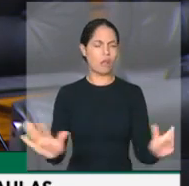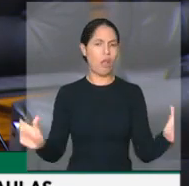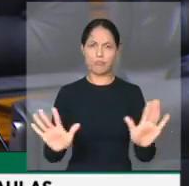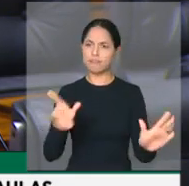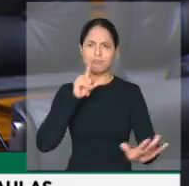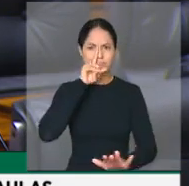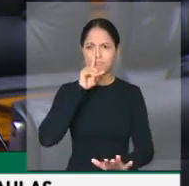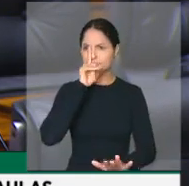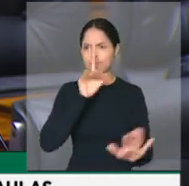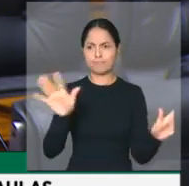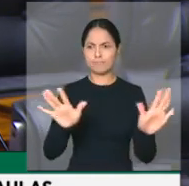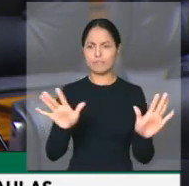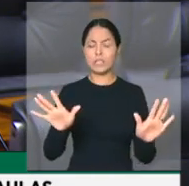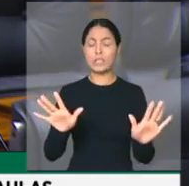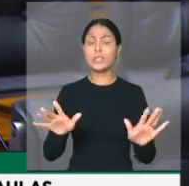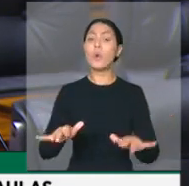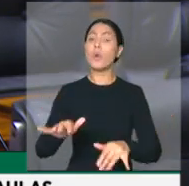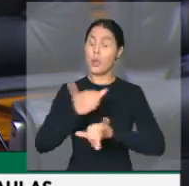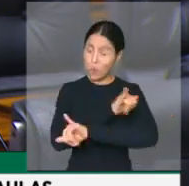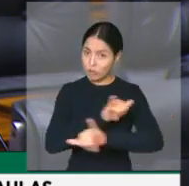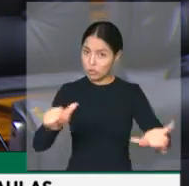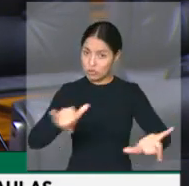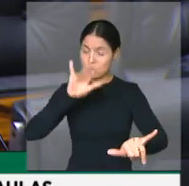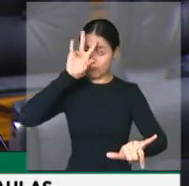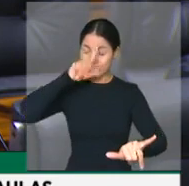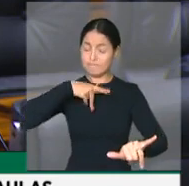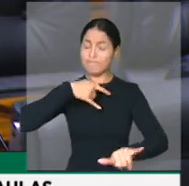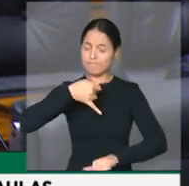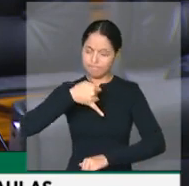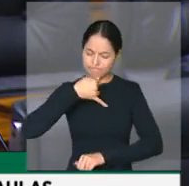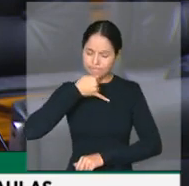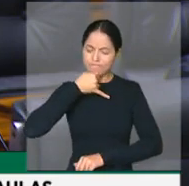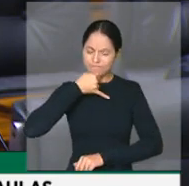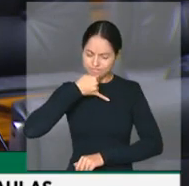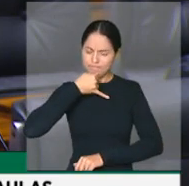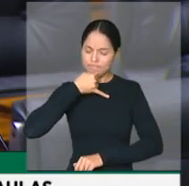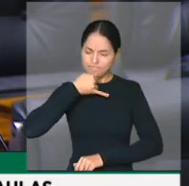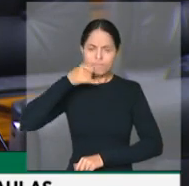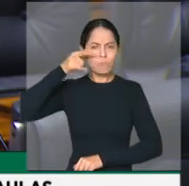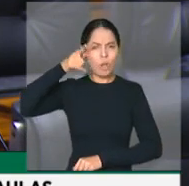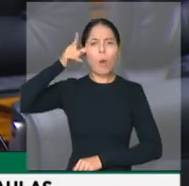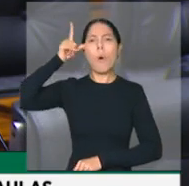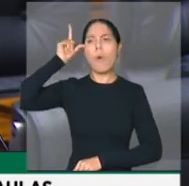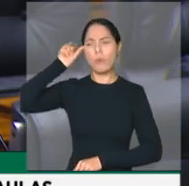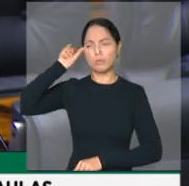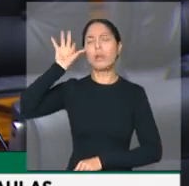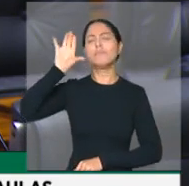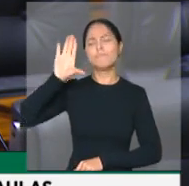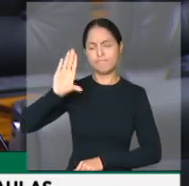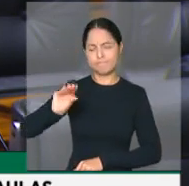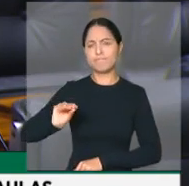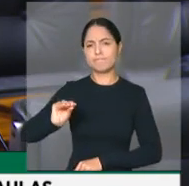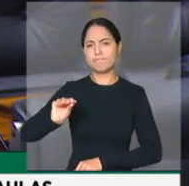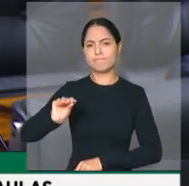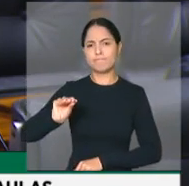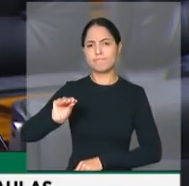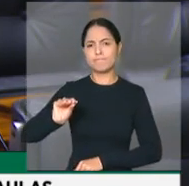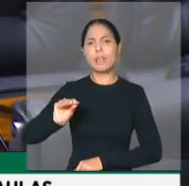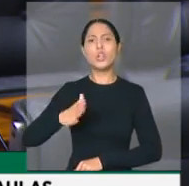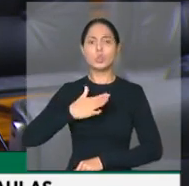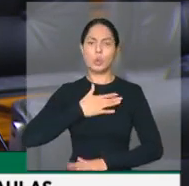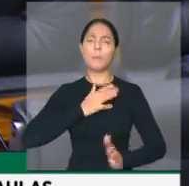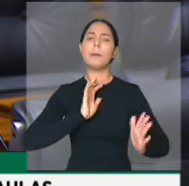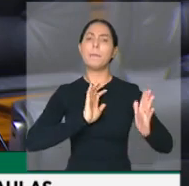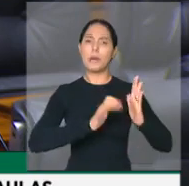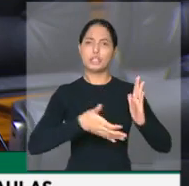registro aqui a minha tristeza, a profunda indignação que eu senti na noite de ontem, em nome de todo o meu partido, dos meus colegas